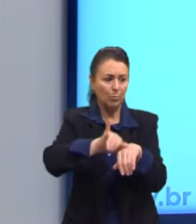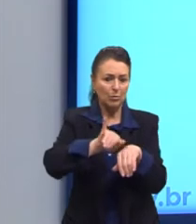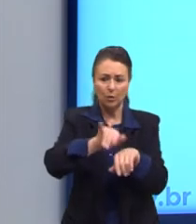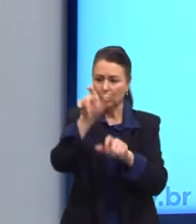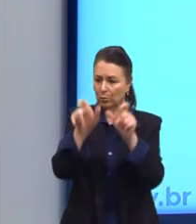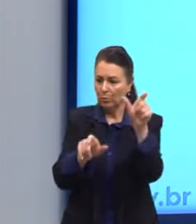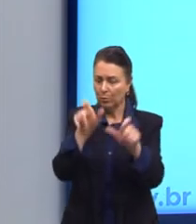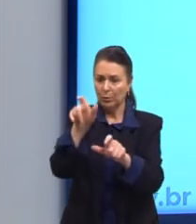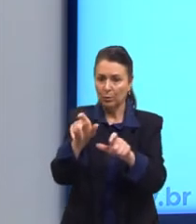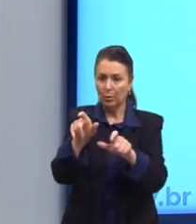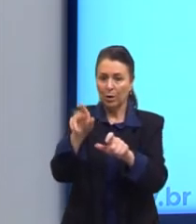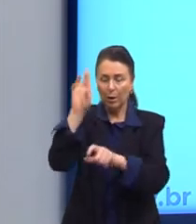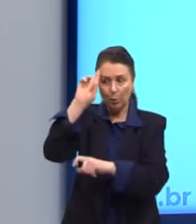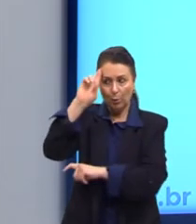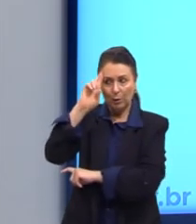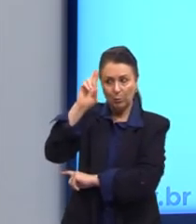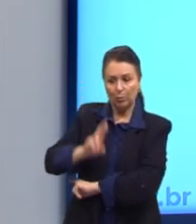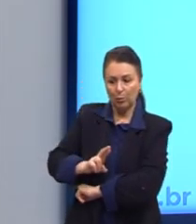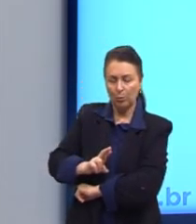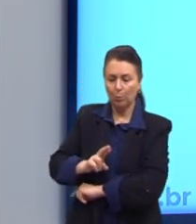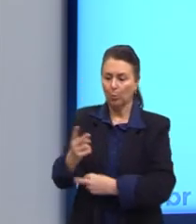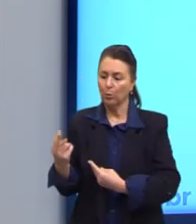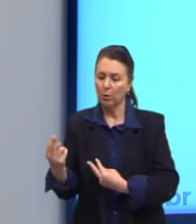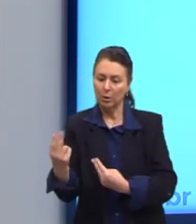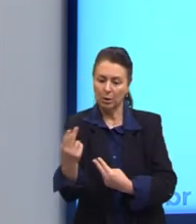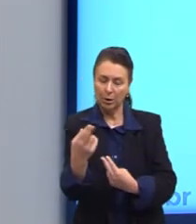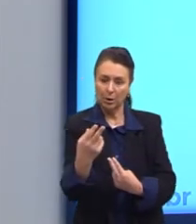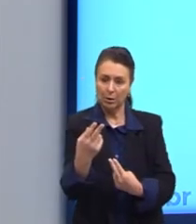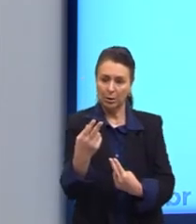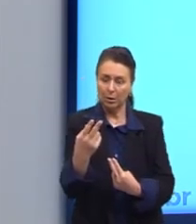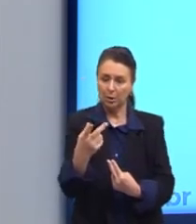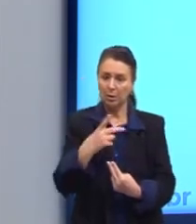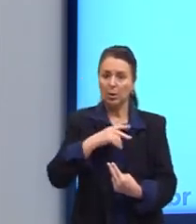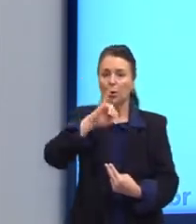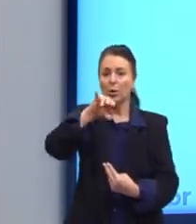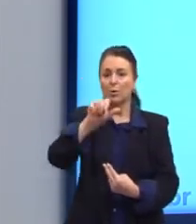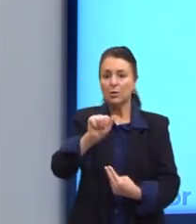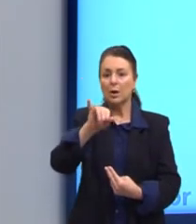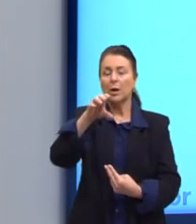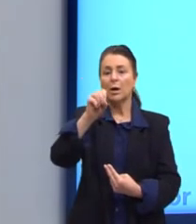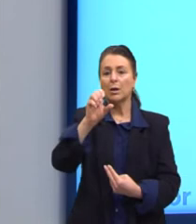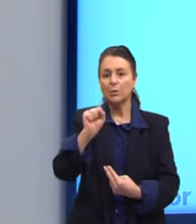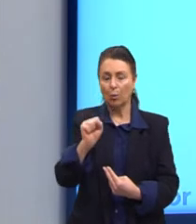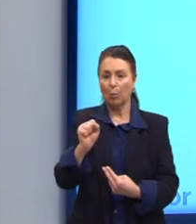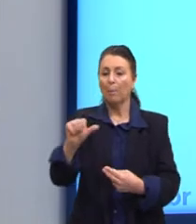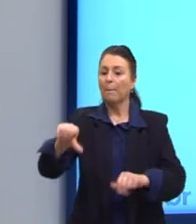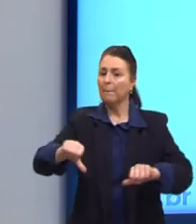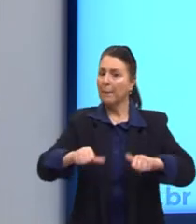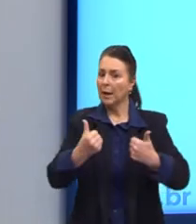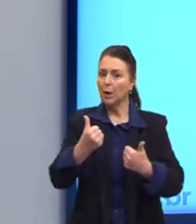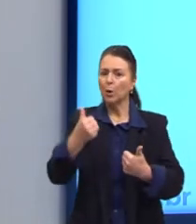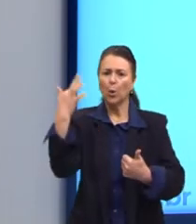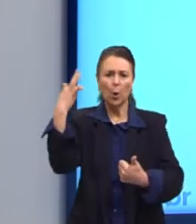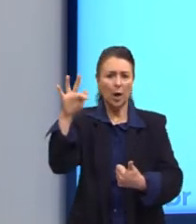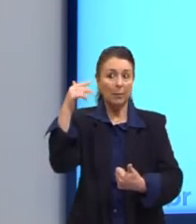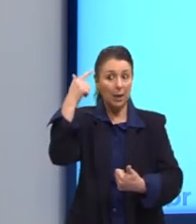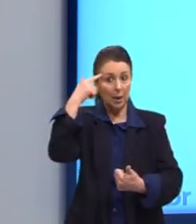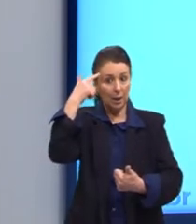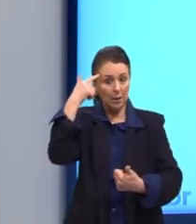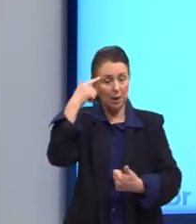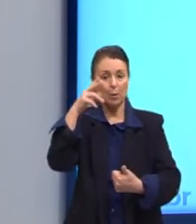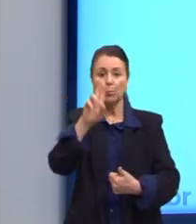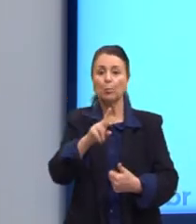raciocínio por semelhança. Por exemplo, olha só, já ensonsarou suas dores de cabeça com determinado remédio.